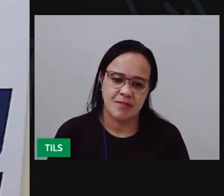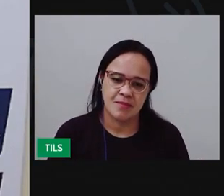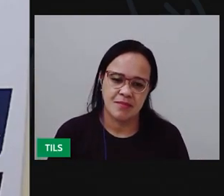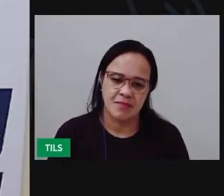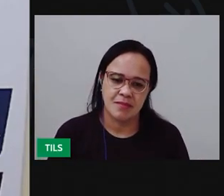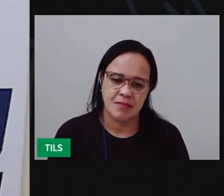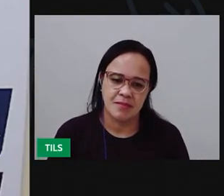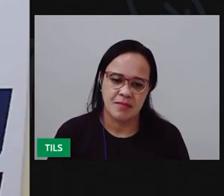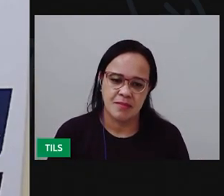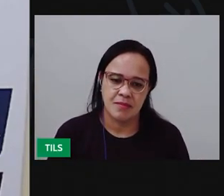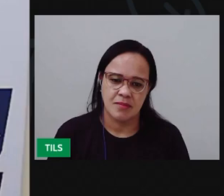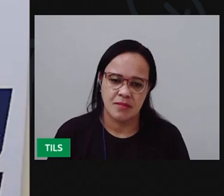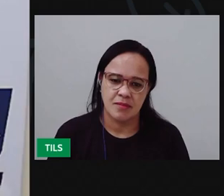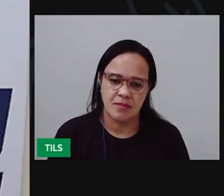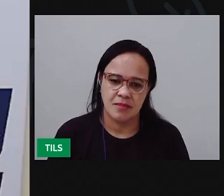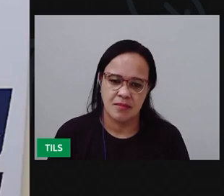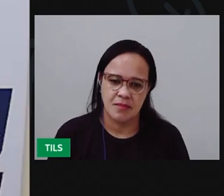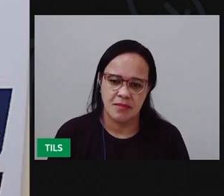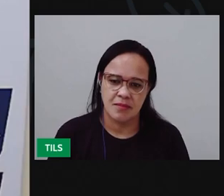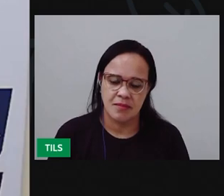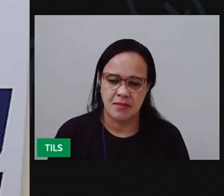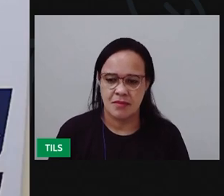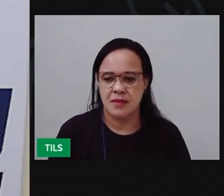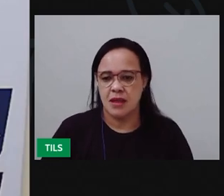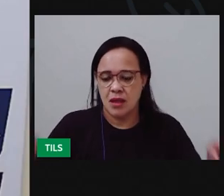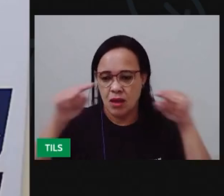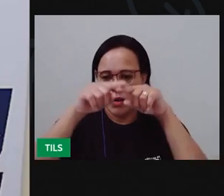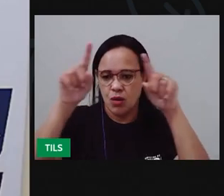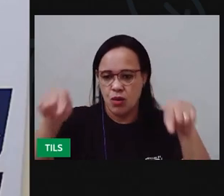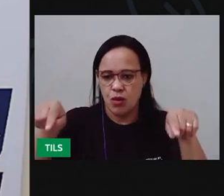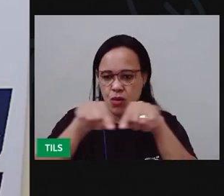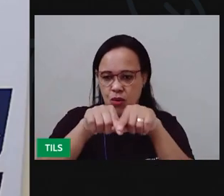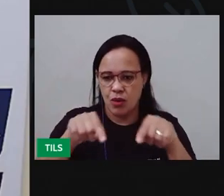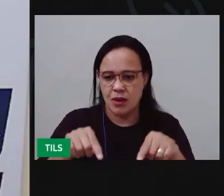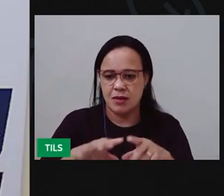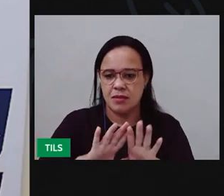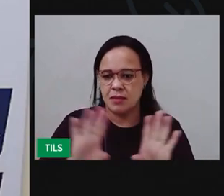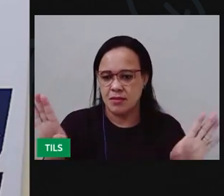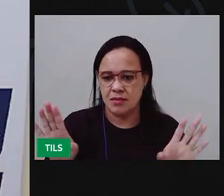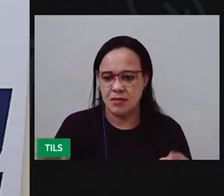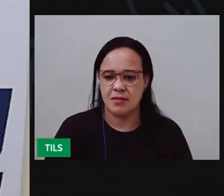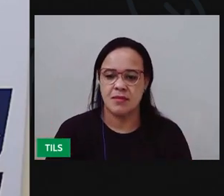quadrado, sem essas laterais.